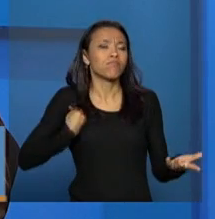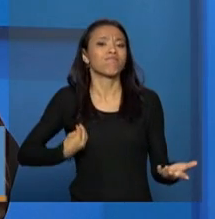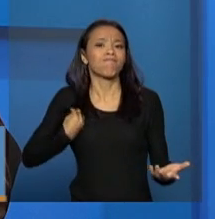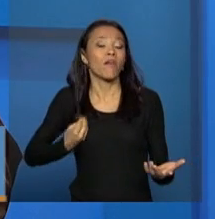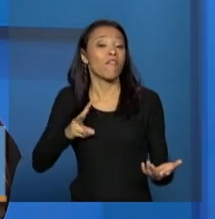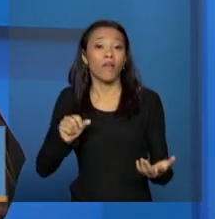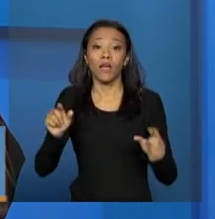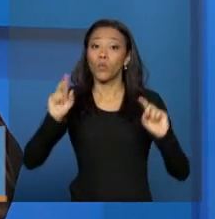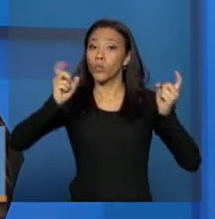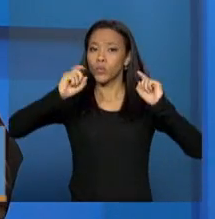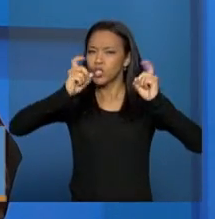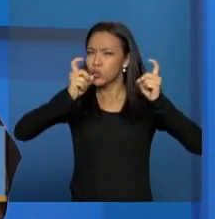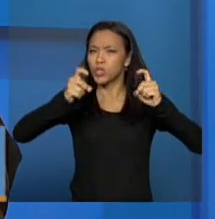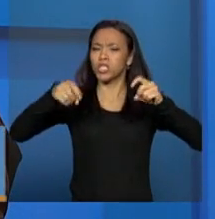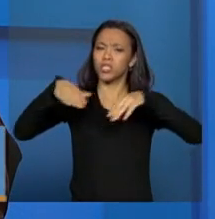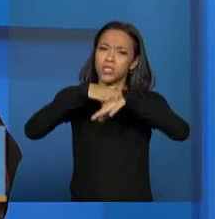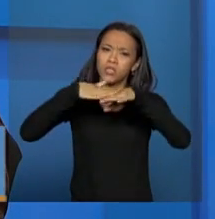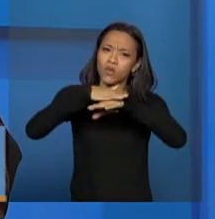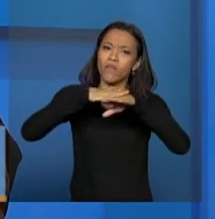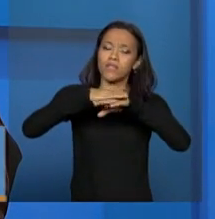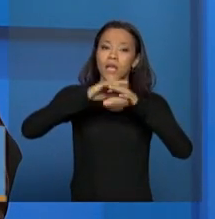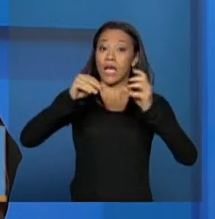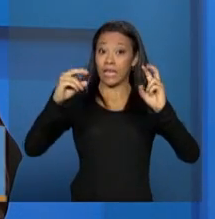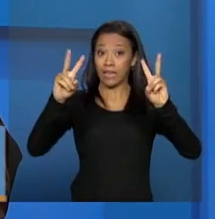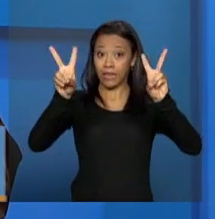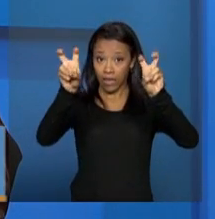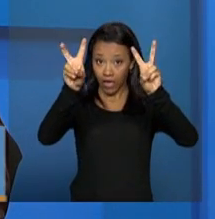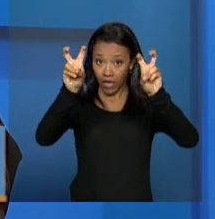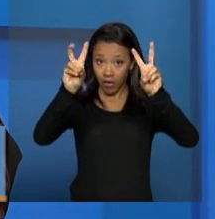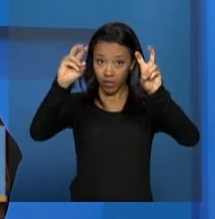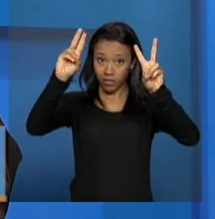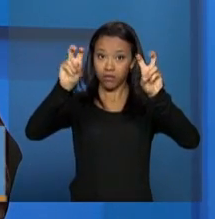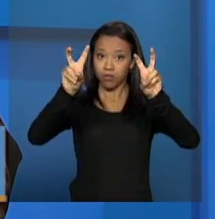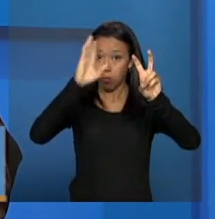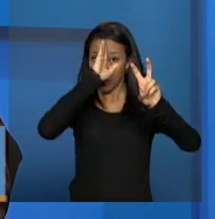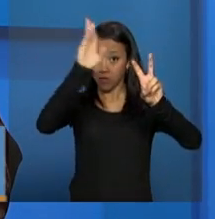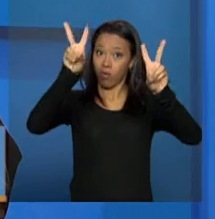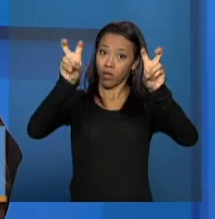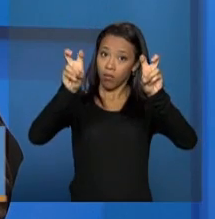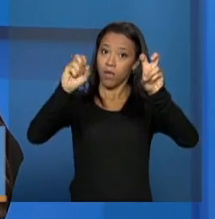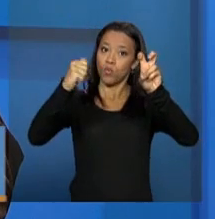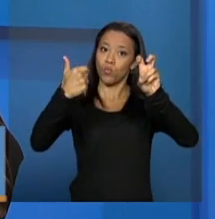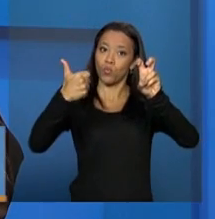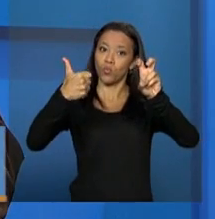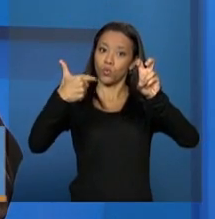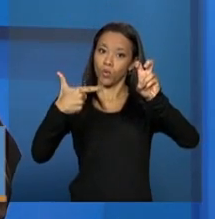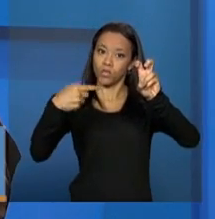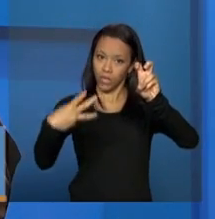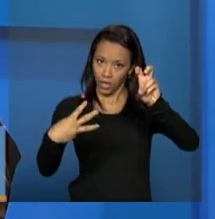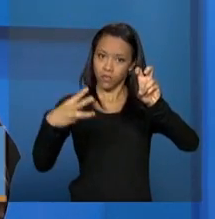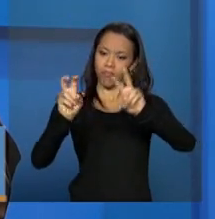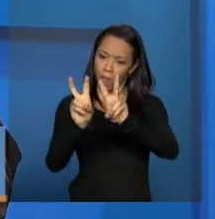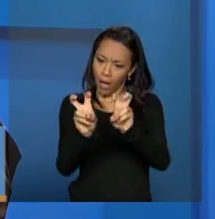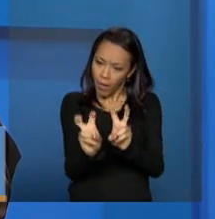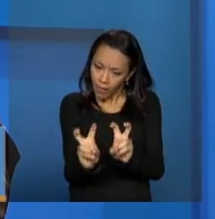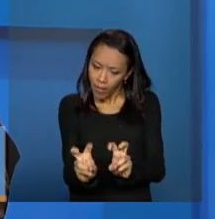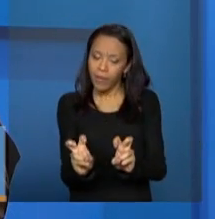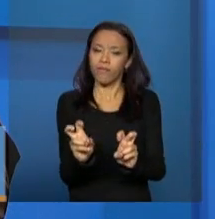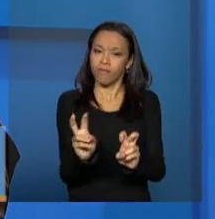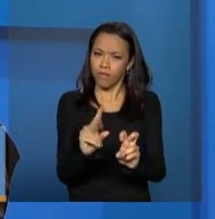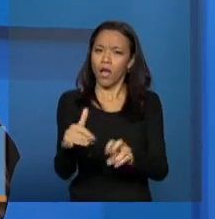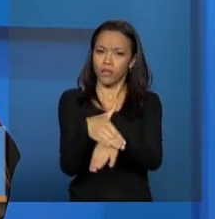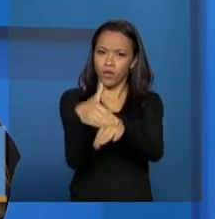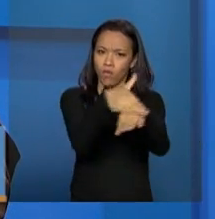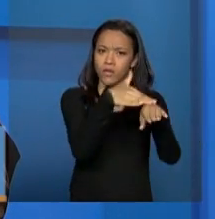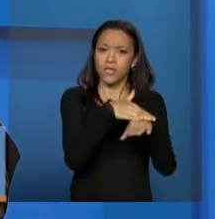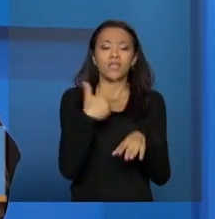discutir e avaliar todos esses três sub-temas, né, que estão postos para a conferência, e verificar no seu município quais são as condições que